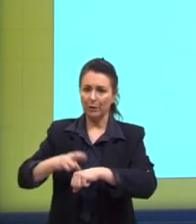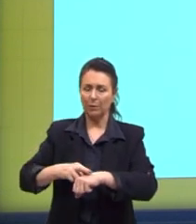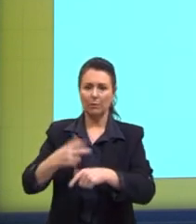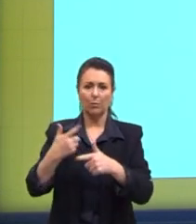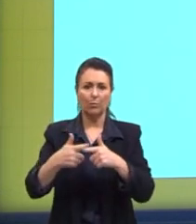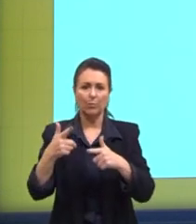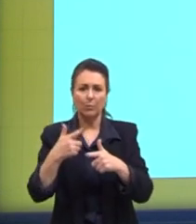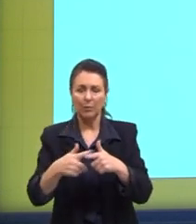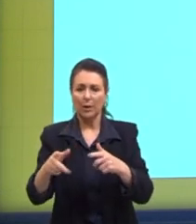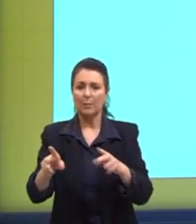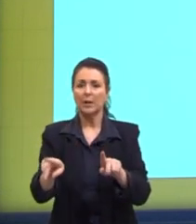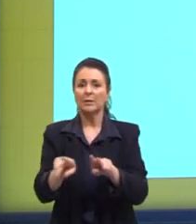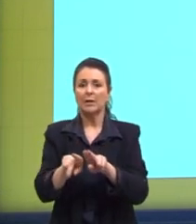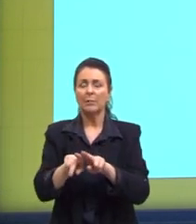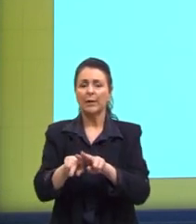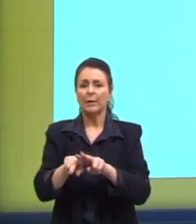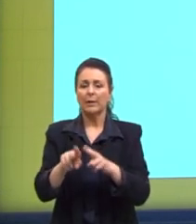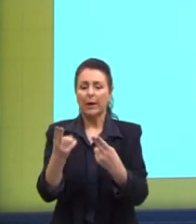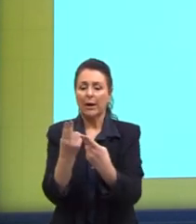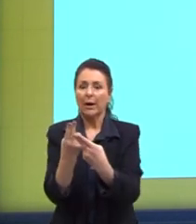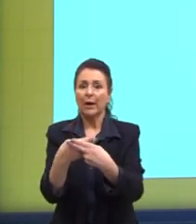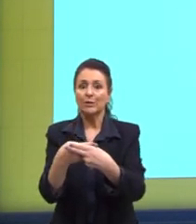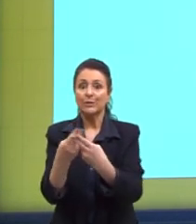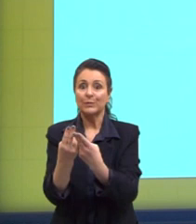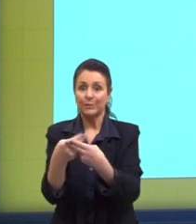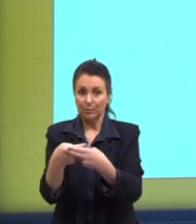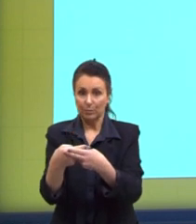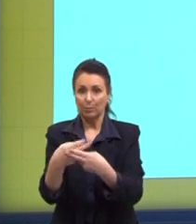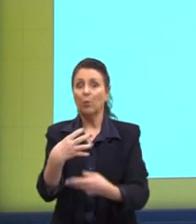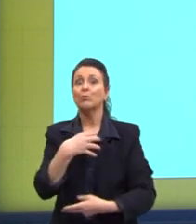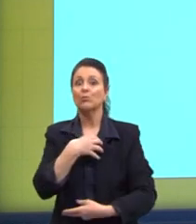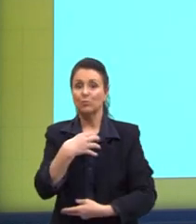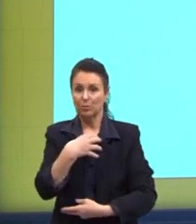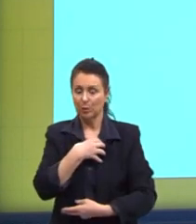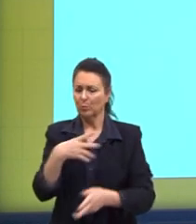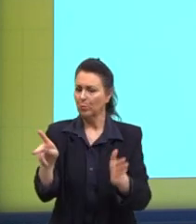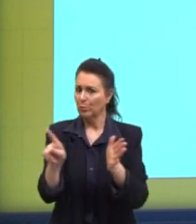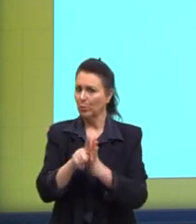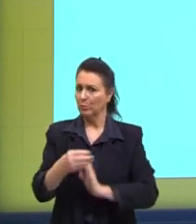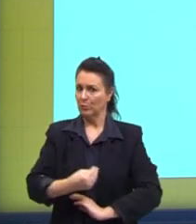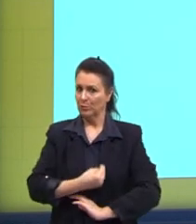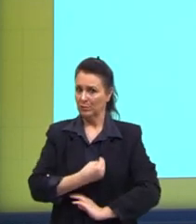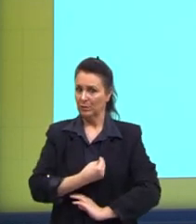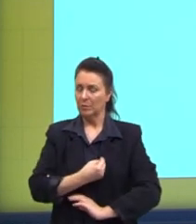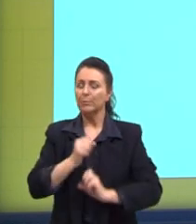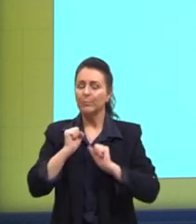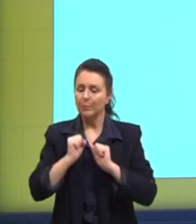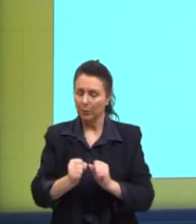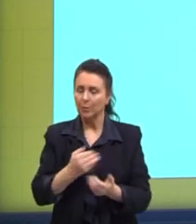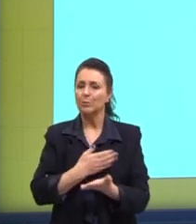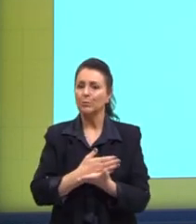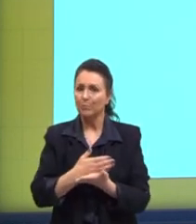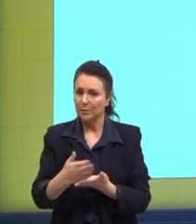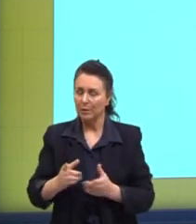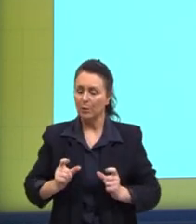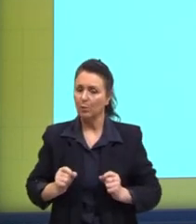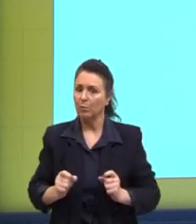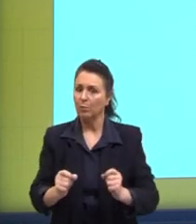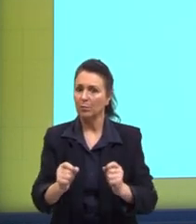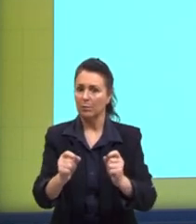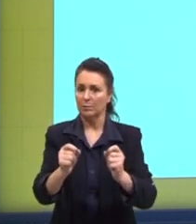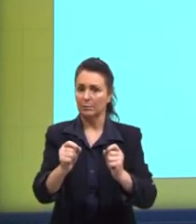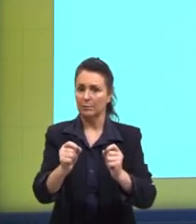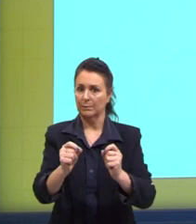algum vírus, ou o modo de vida da pessoa, a alimentação também, pode ocasionar o câncer a longo prazo.